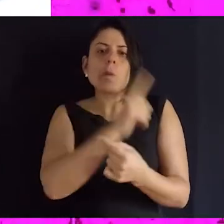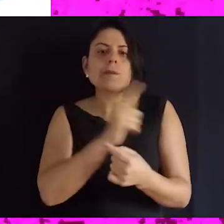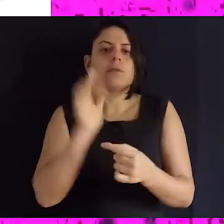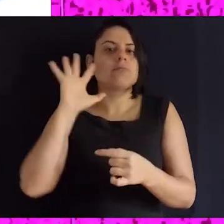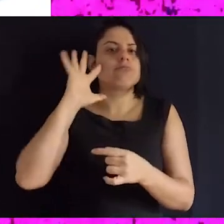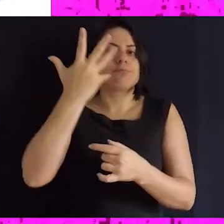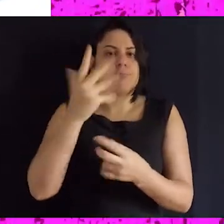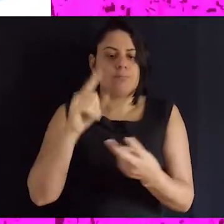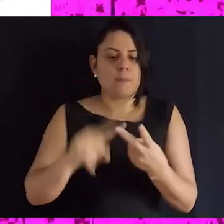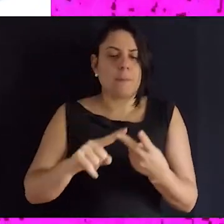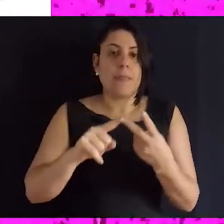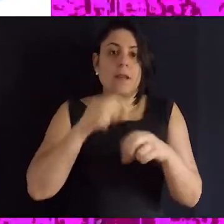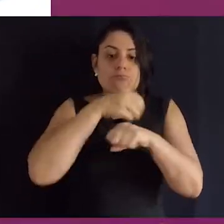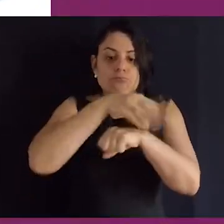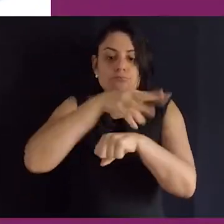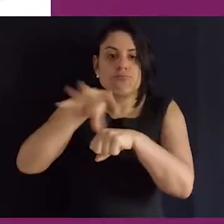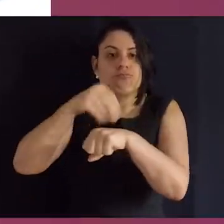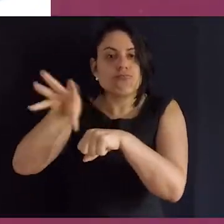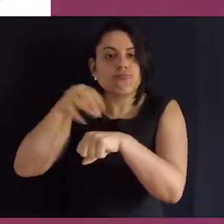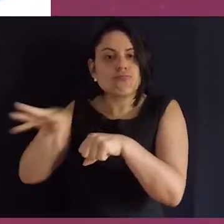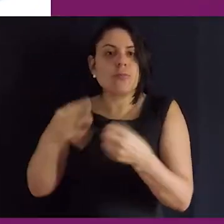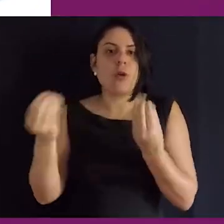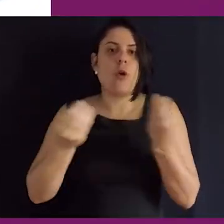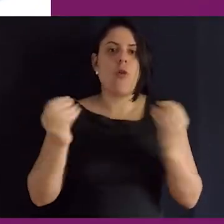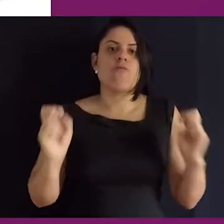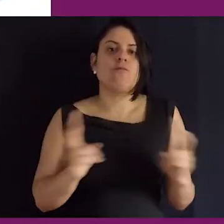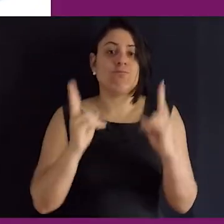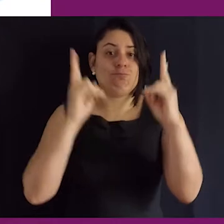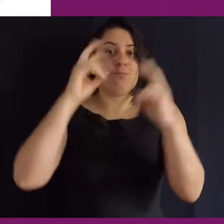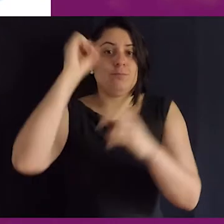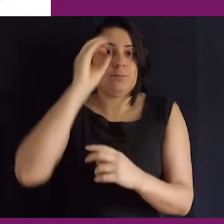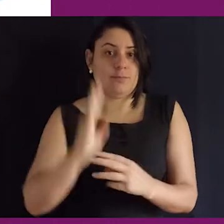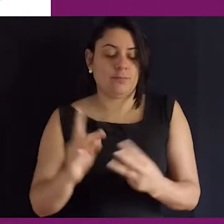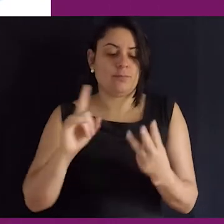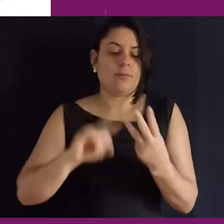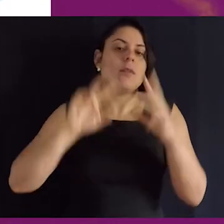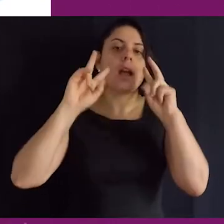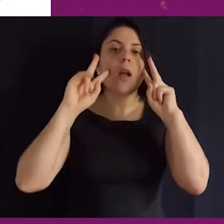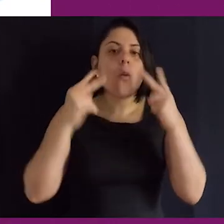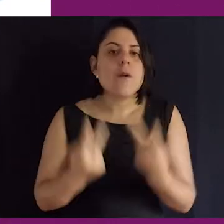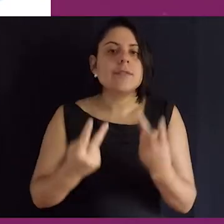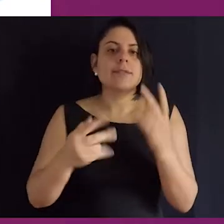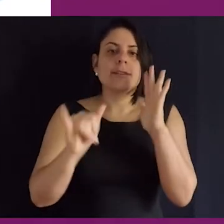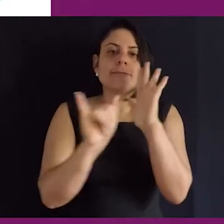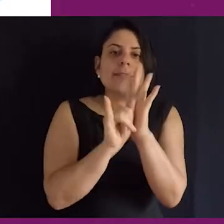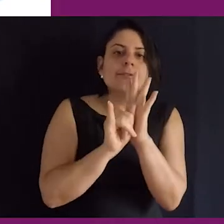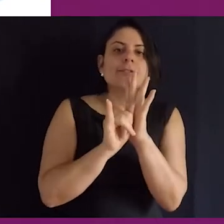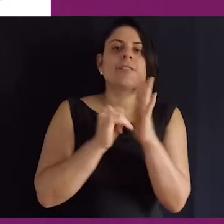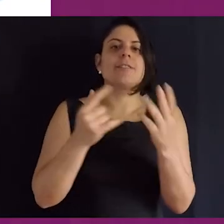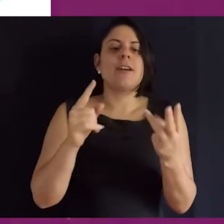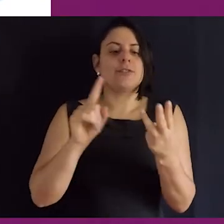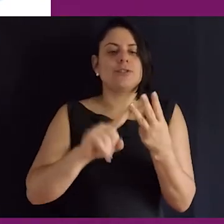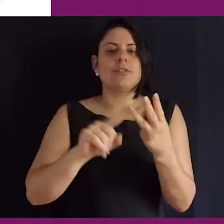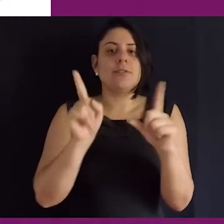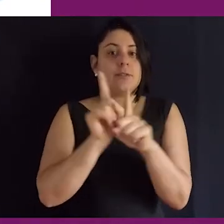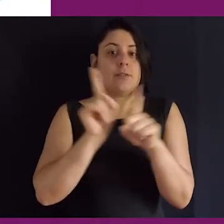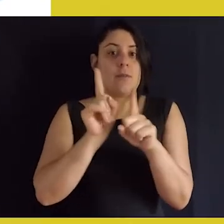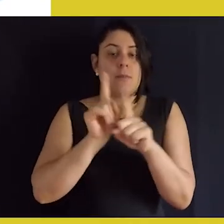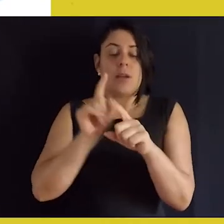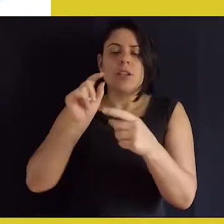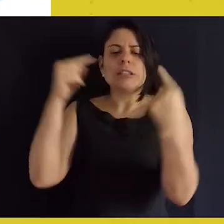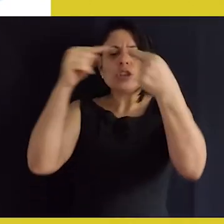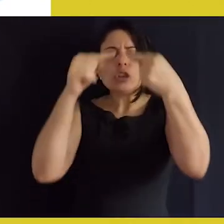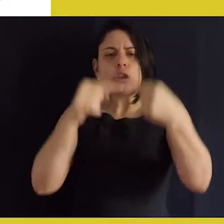busca redistribuir a riqueza de um país, busca reconhecer identidades e expressões